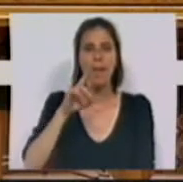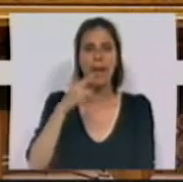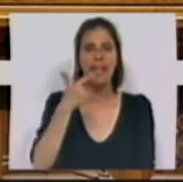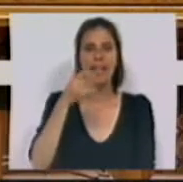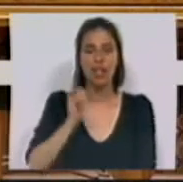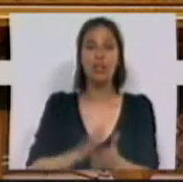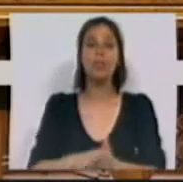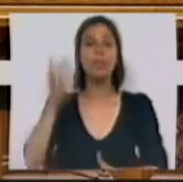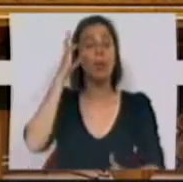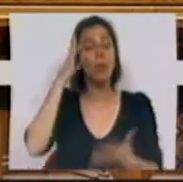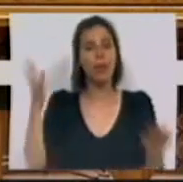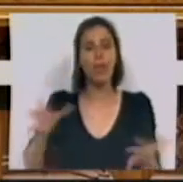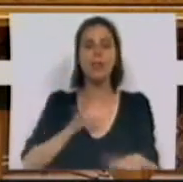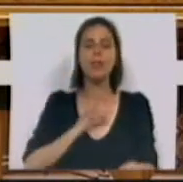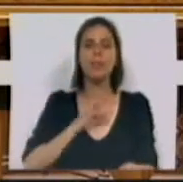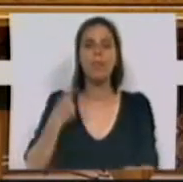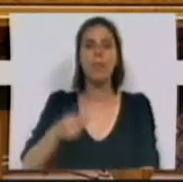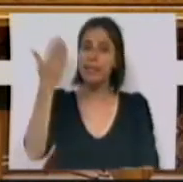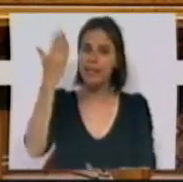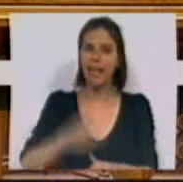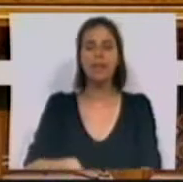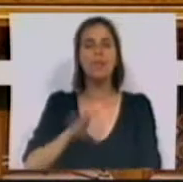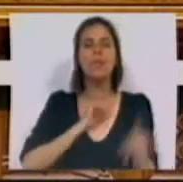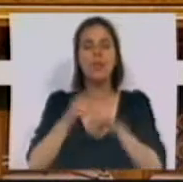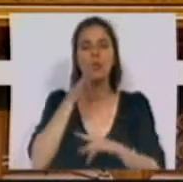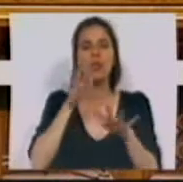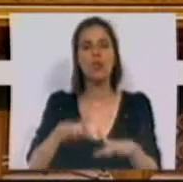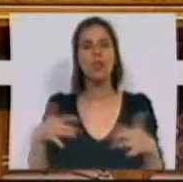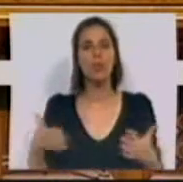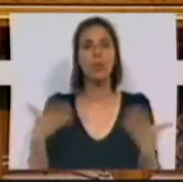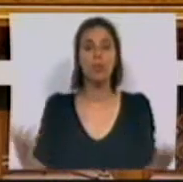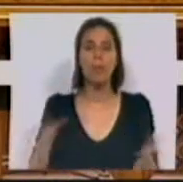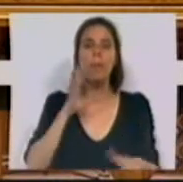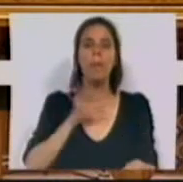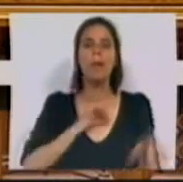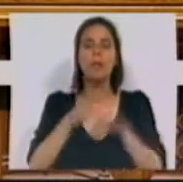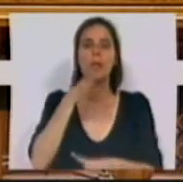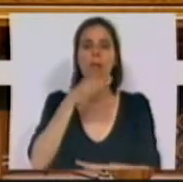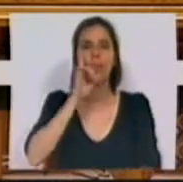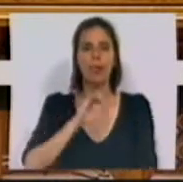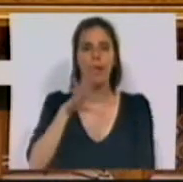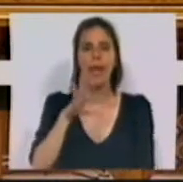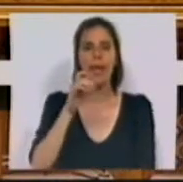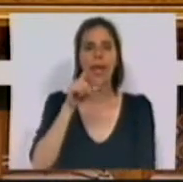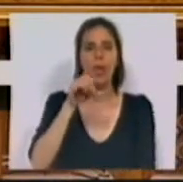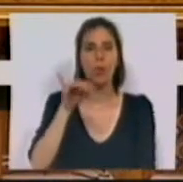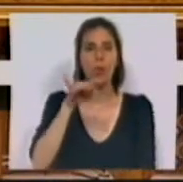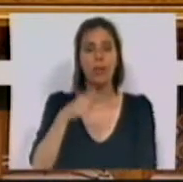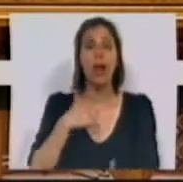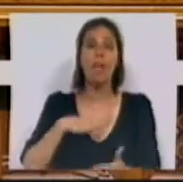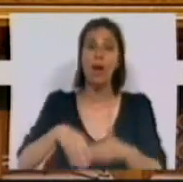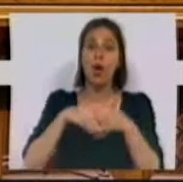Muito boa tarde, Sra. Presidente, Sras. e Srs. Deputados. Sra. Deputada Heloísa Apolónia, queria